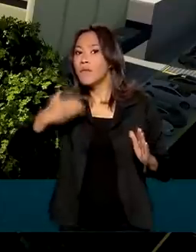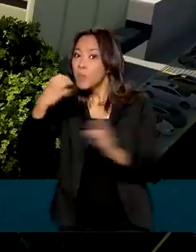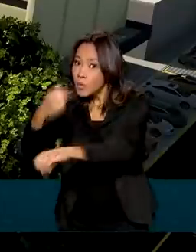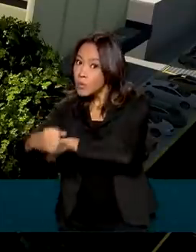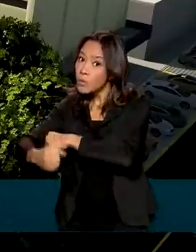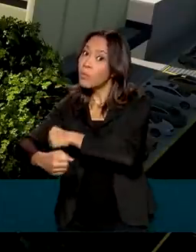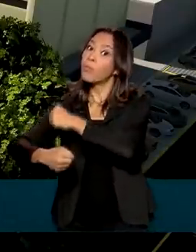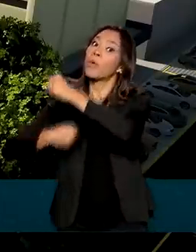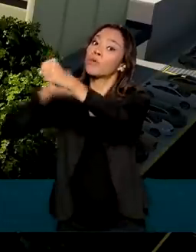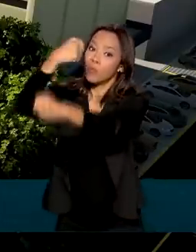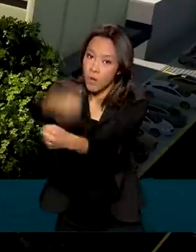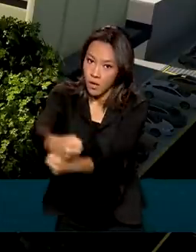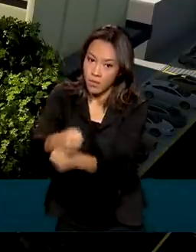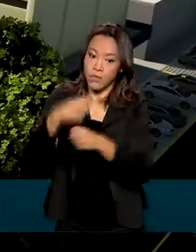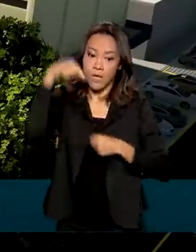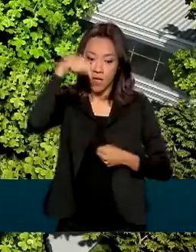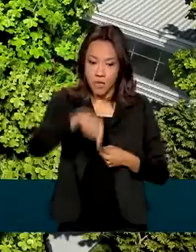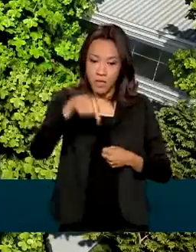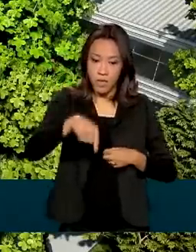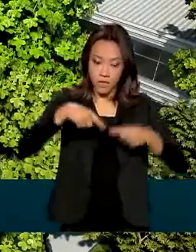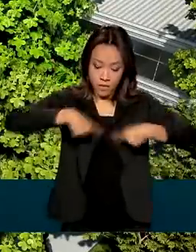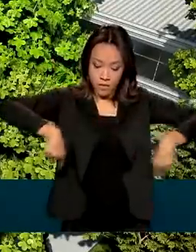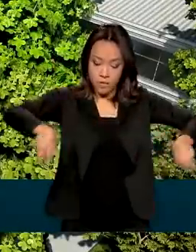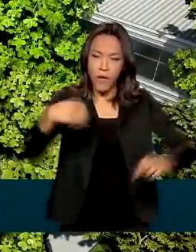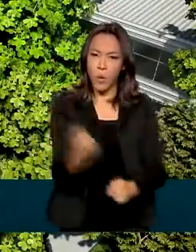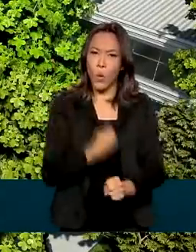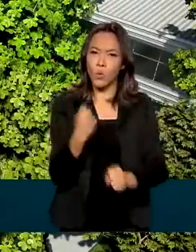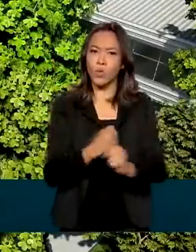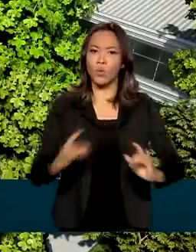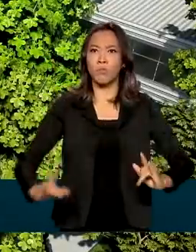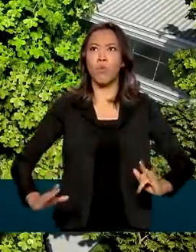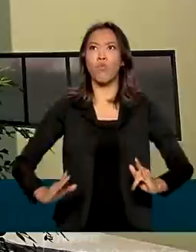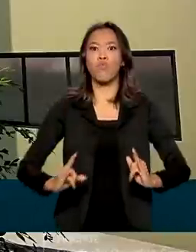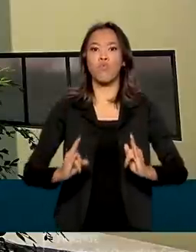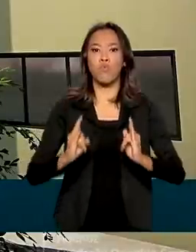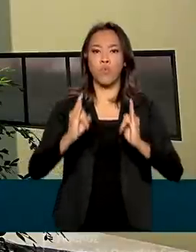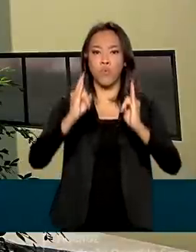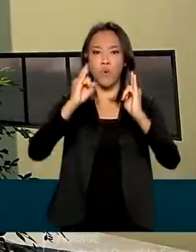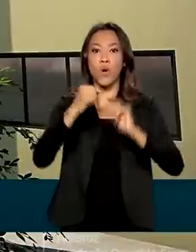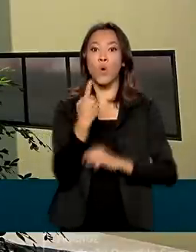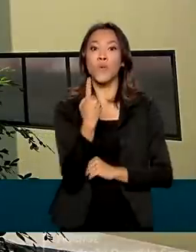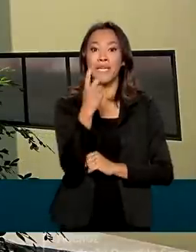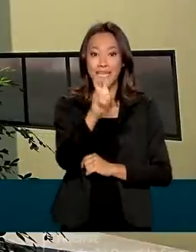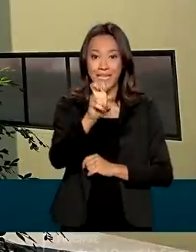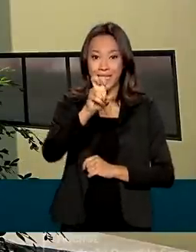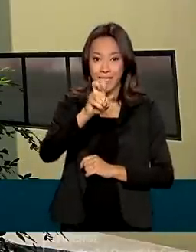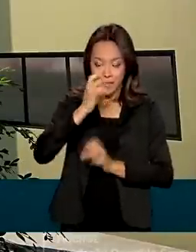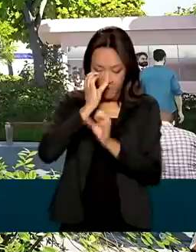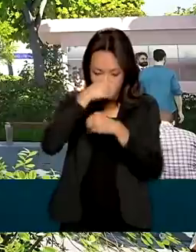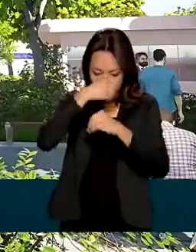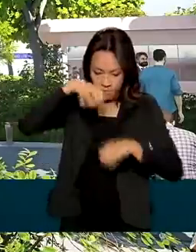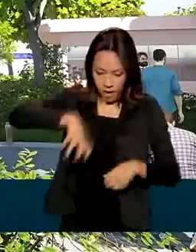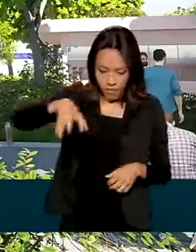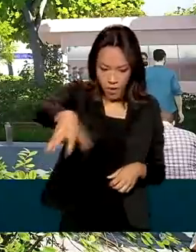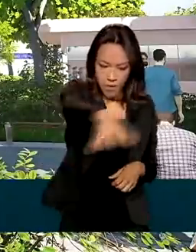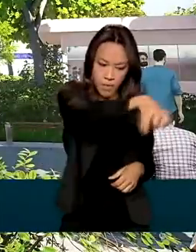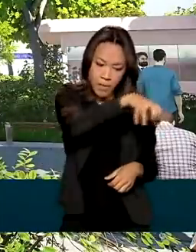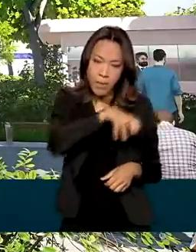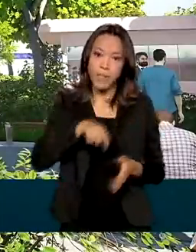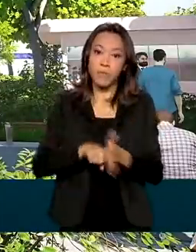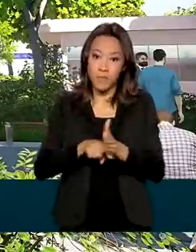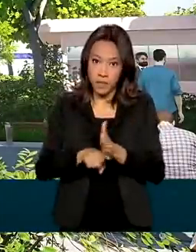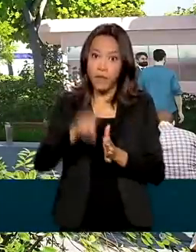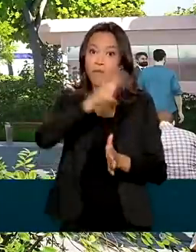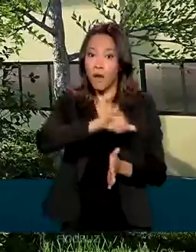No terreno, também vai ser construído um prédio com 15 laboratórios de pesquisa. A obra vai começar ainda